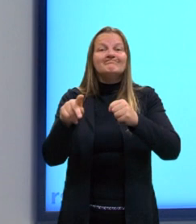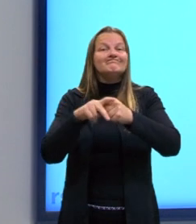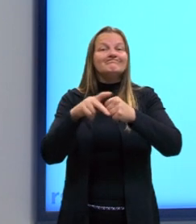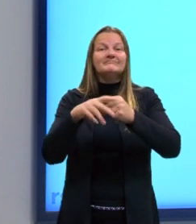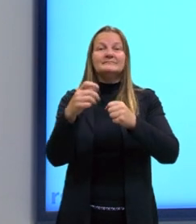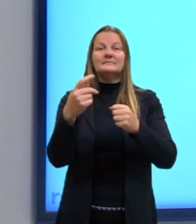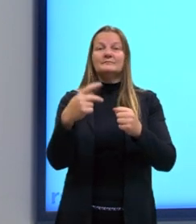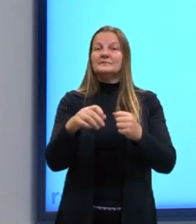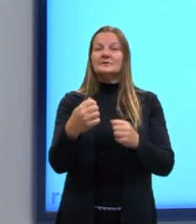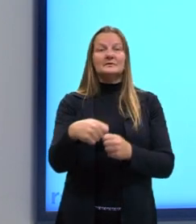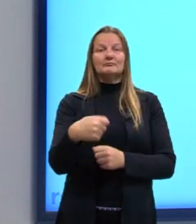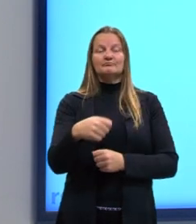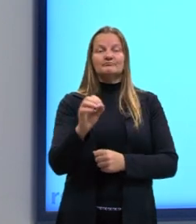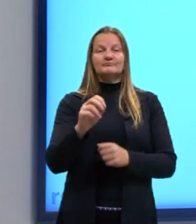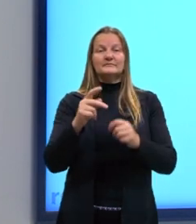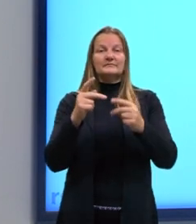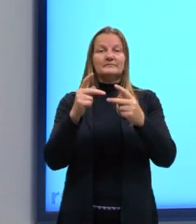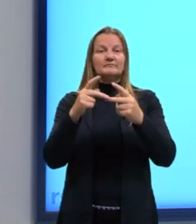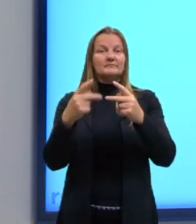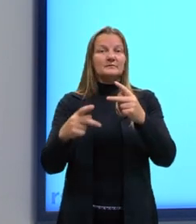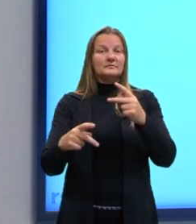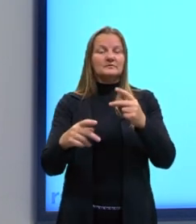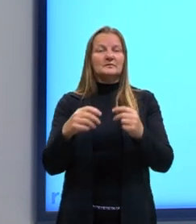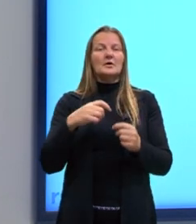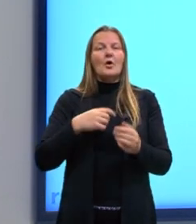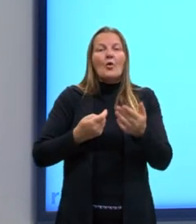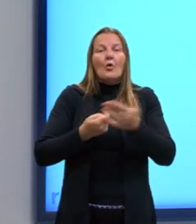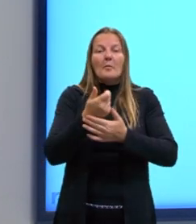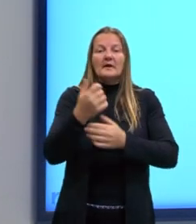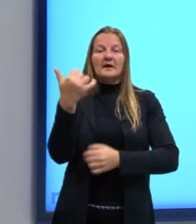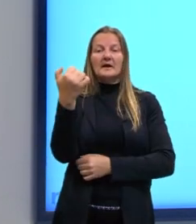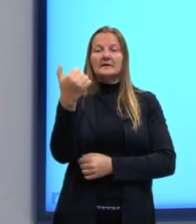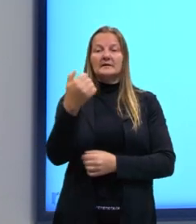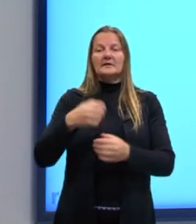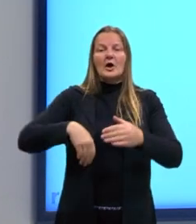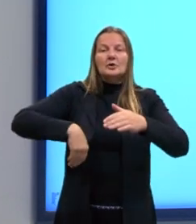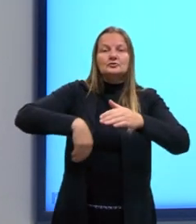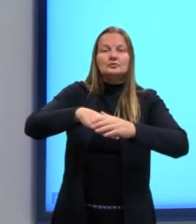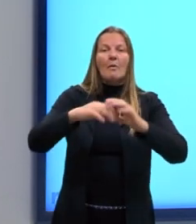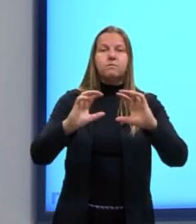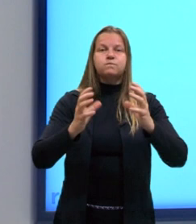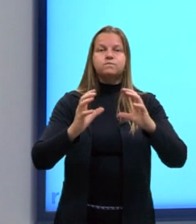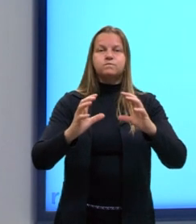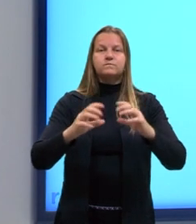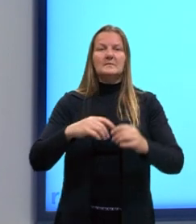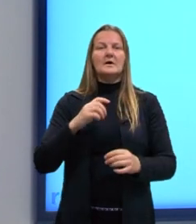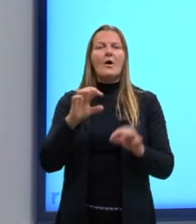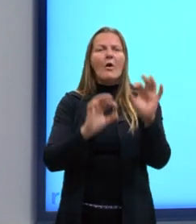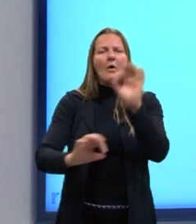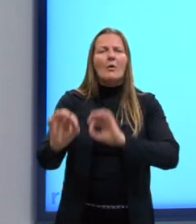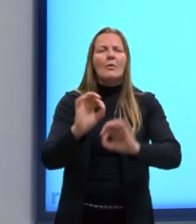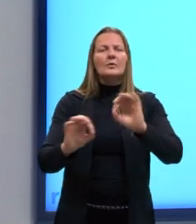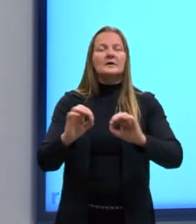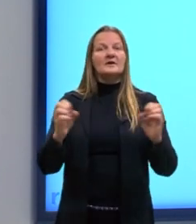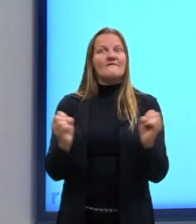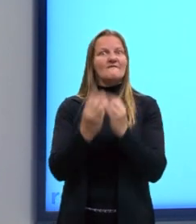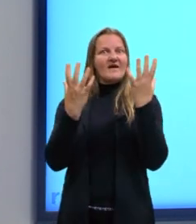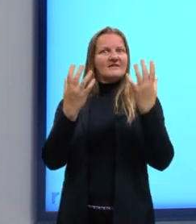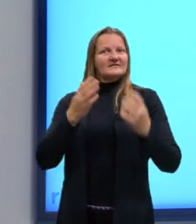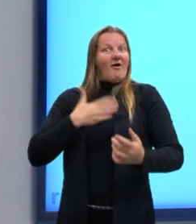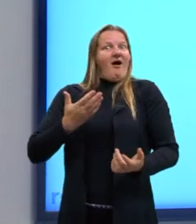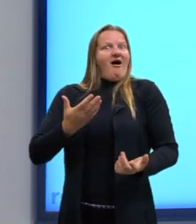ali os exemplos. Comprei uma caneta, chutei a bola, organizei uma festa